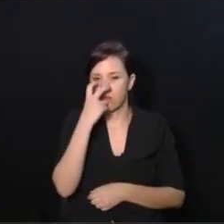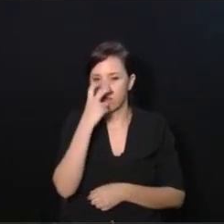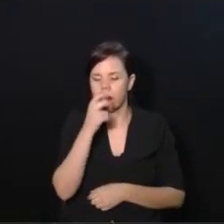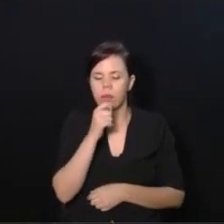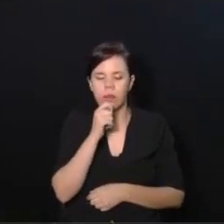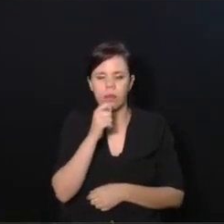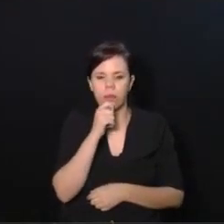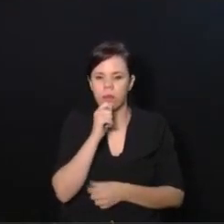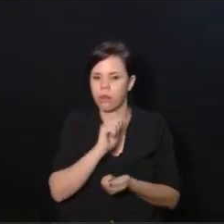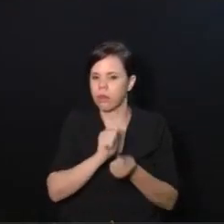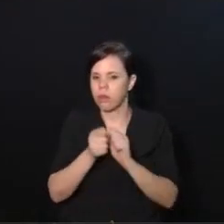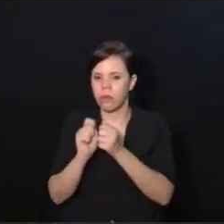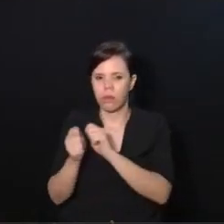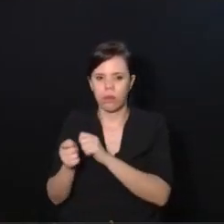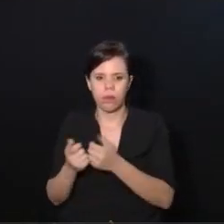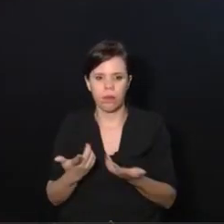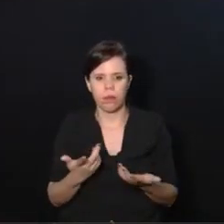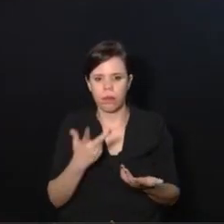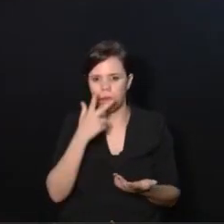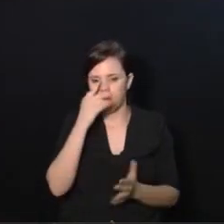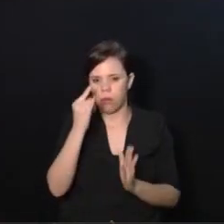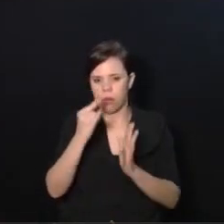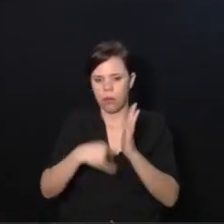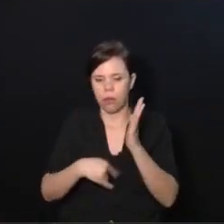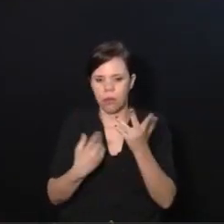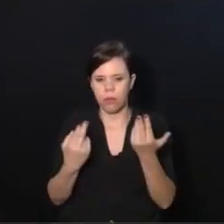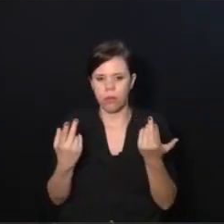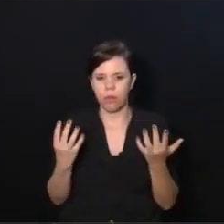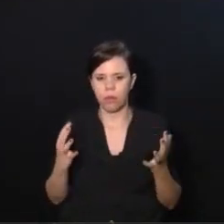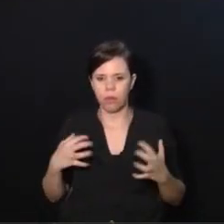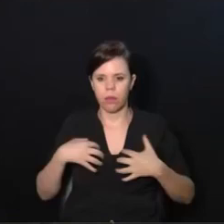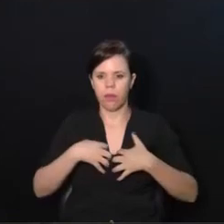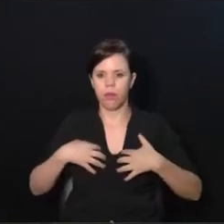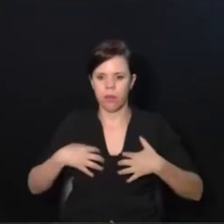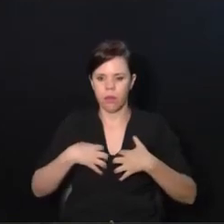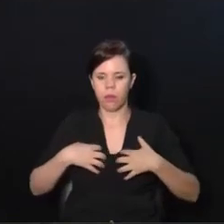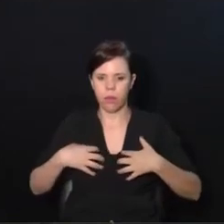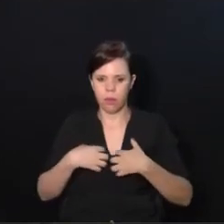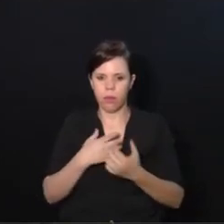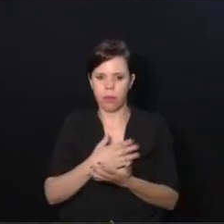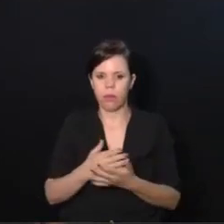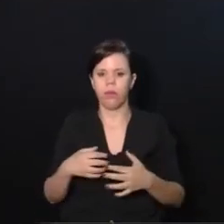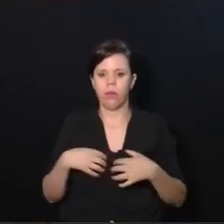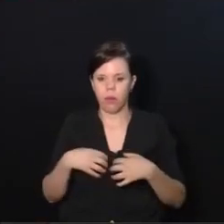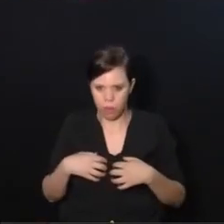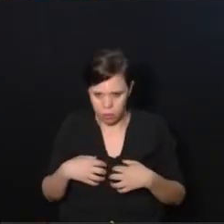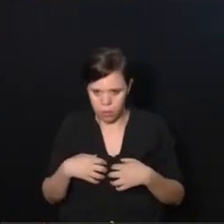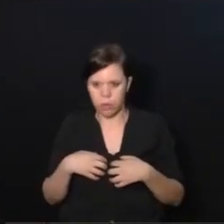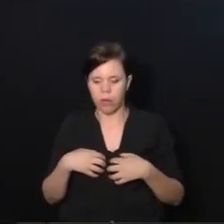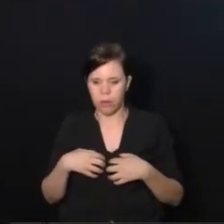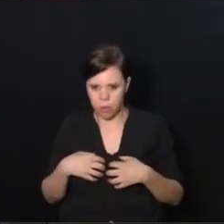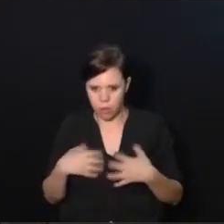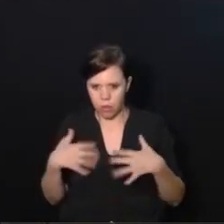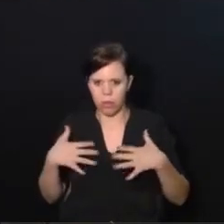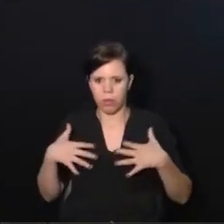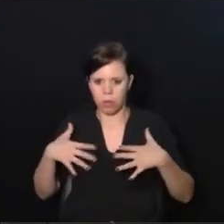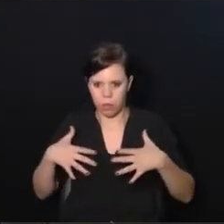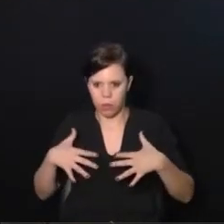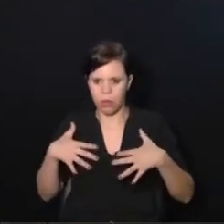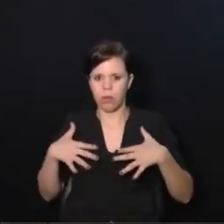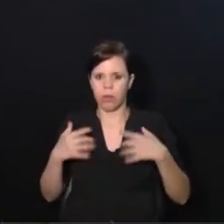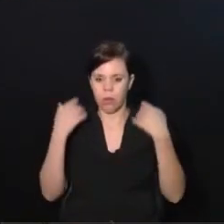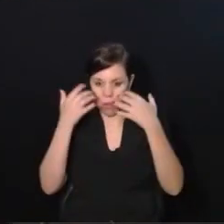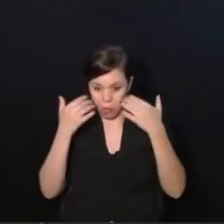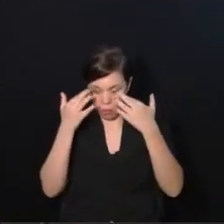reabilitado, é danado para ser diagnosticado com autismo. Porque começa a se balançar, começa a mexer as mãos, começa a enfiar